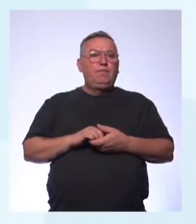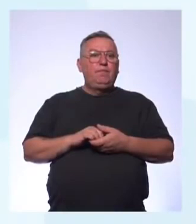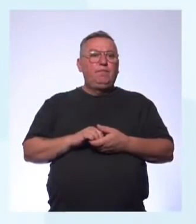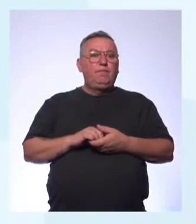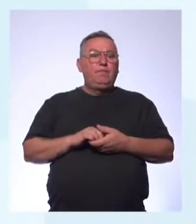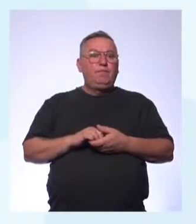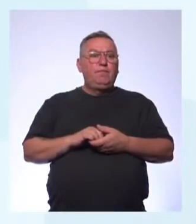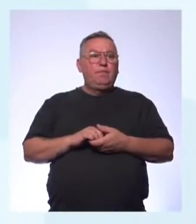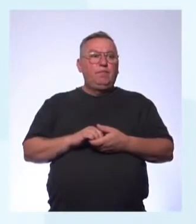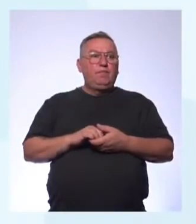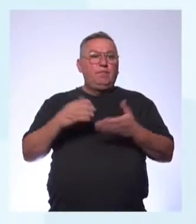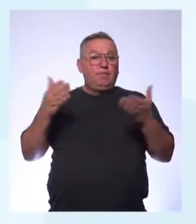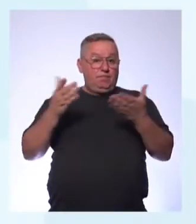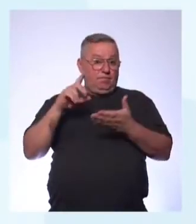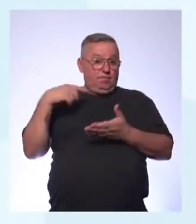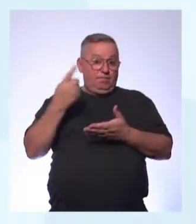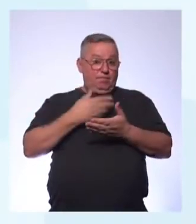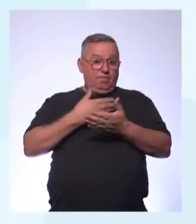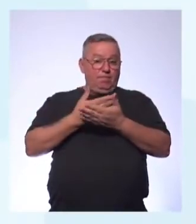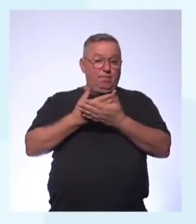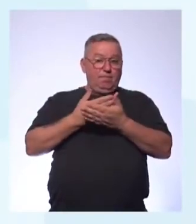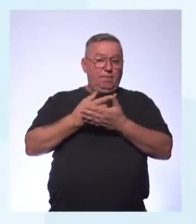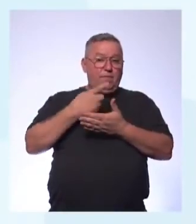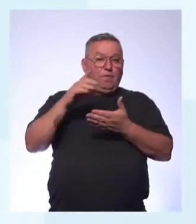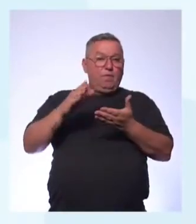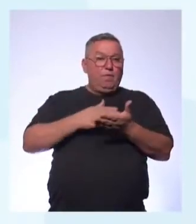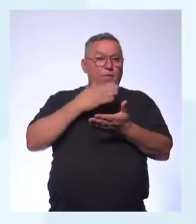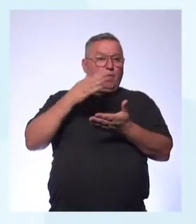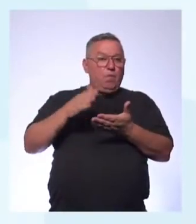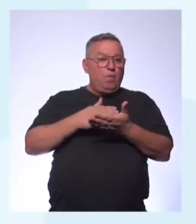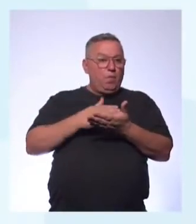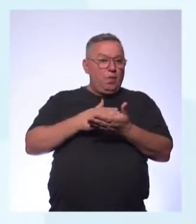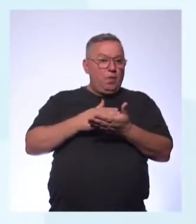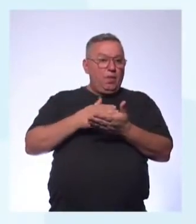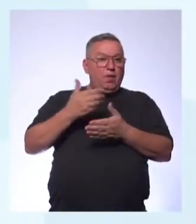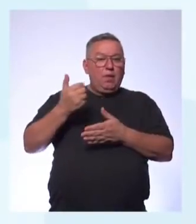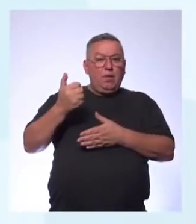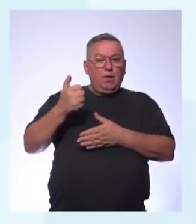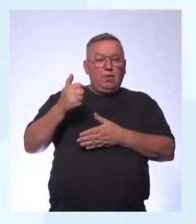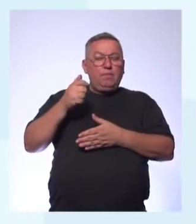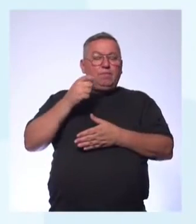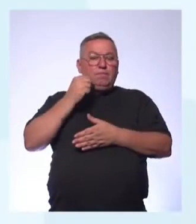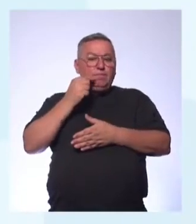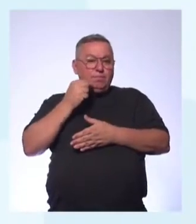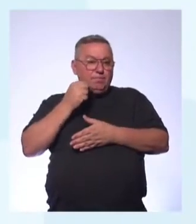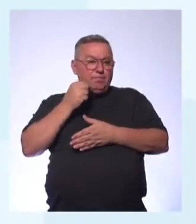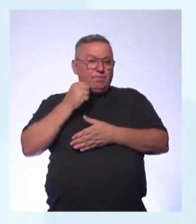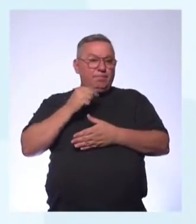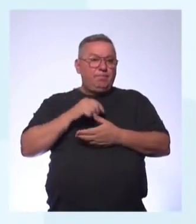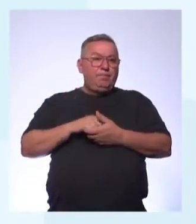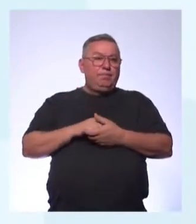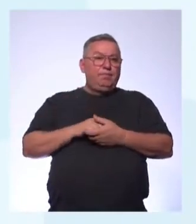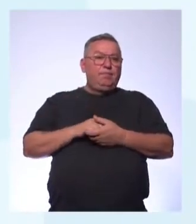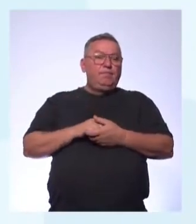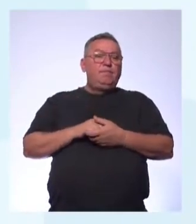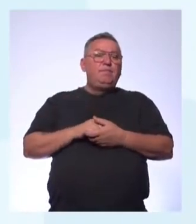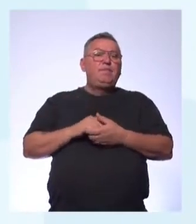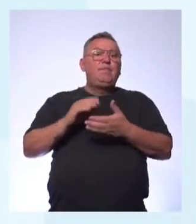Para essa aula nós precisamos Seu caderno do aluno Uma caneta ou um lápis E